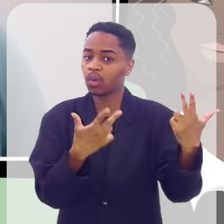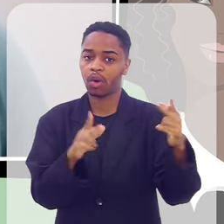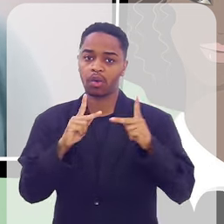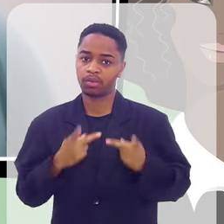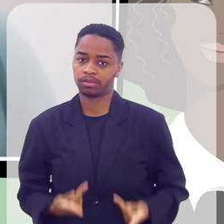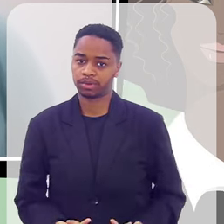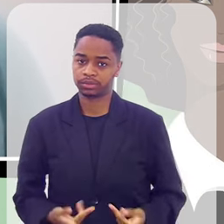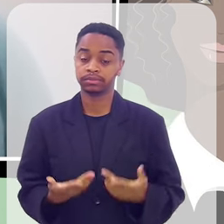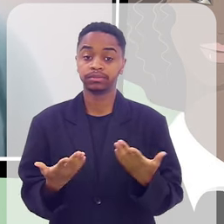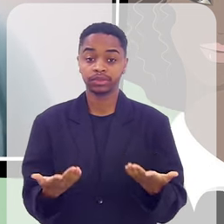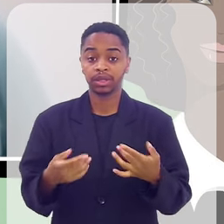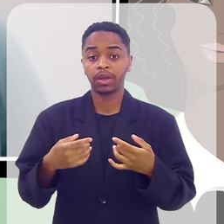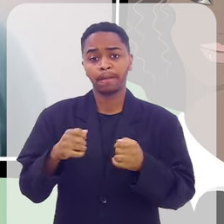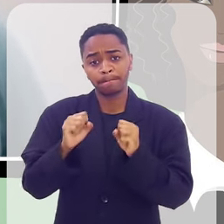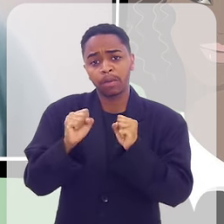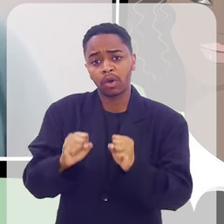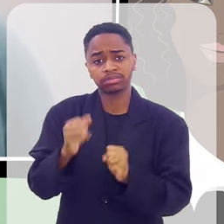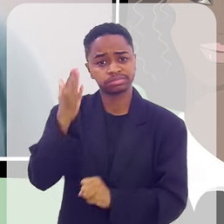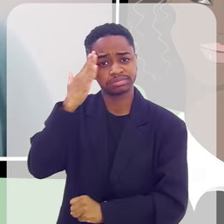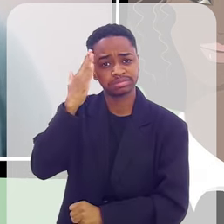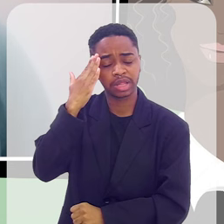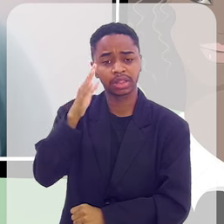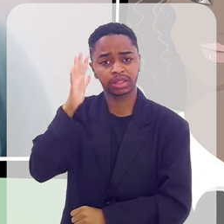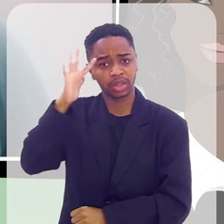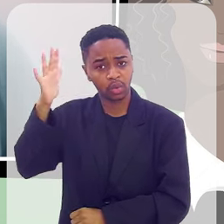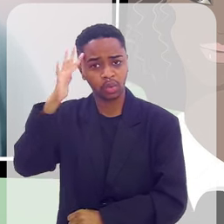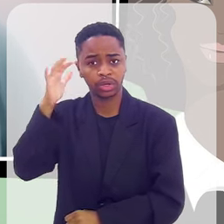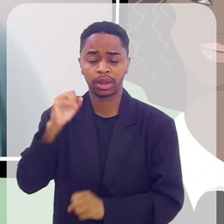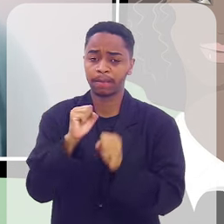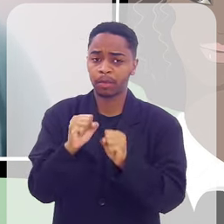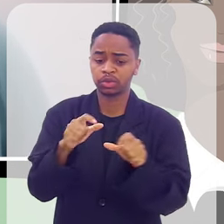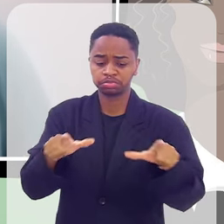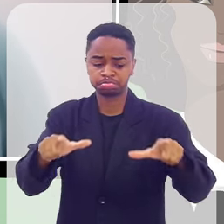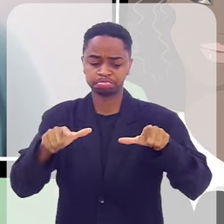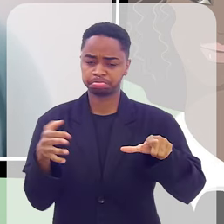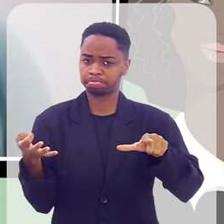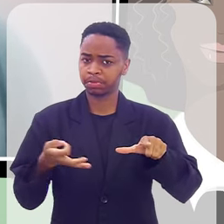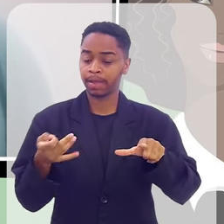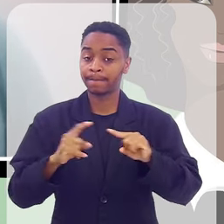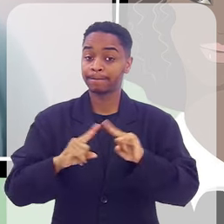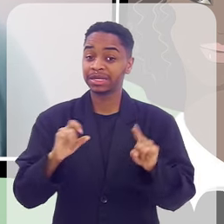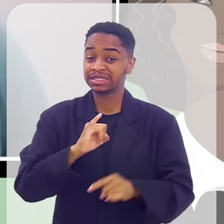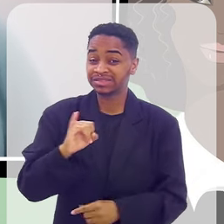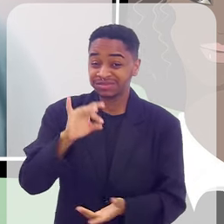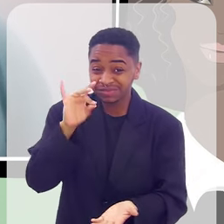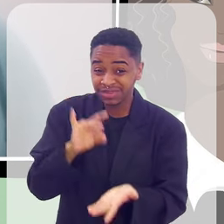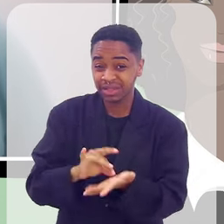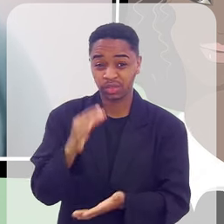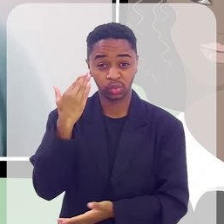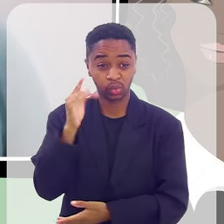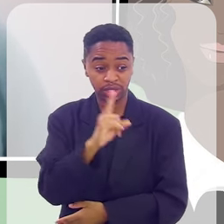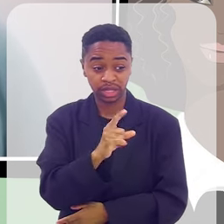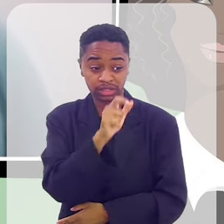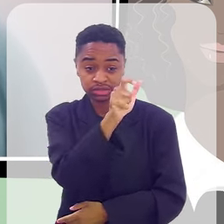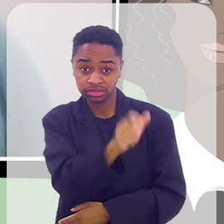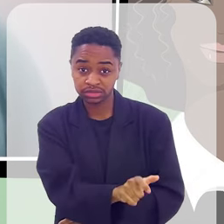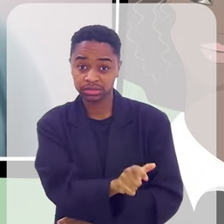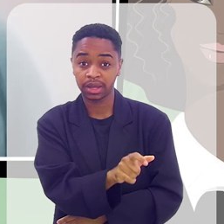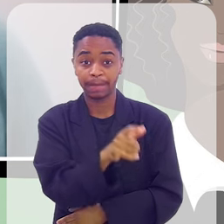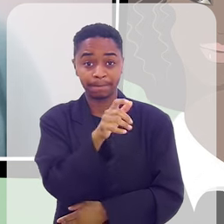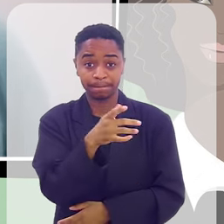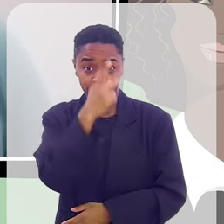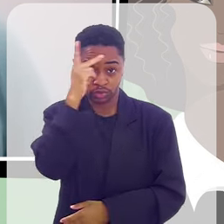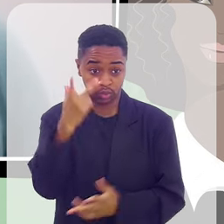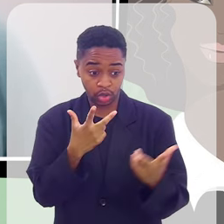tudo nas suas mãos de teoria, você pode ter os melhores diplomas, mas se você não entender que aquilo é um ser humano